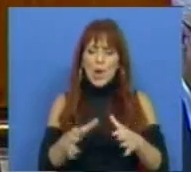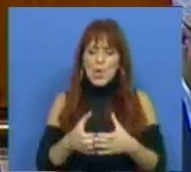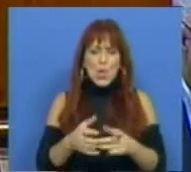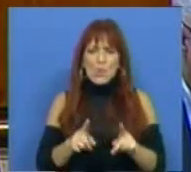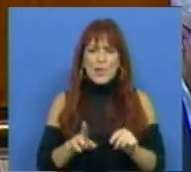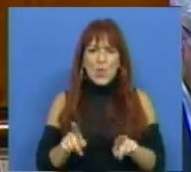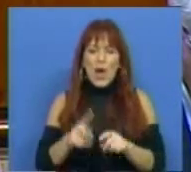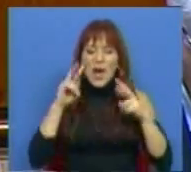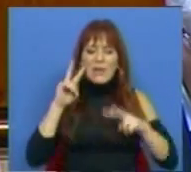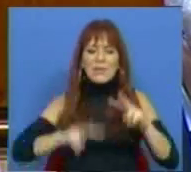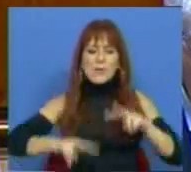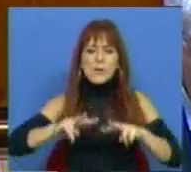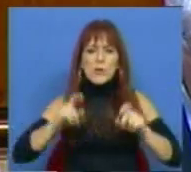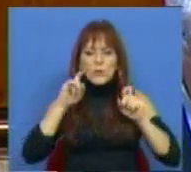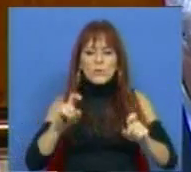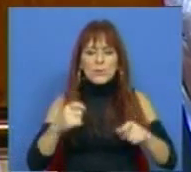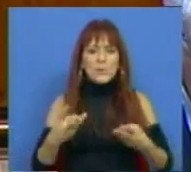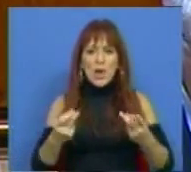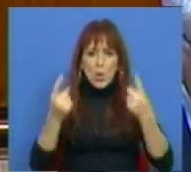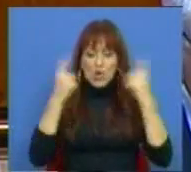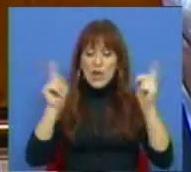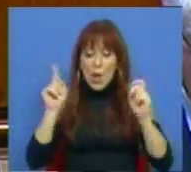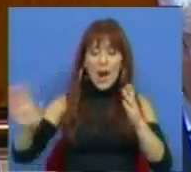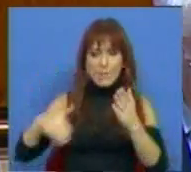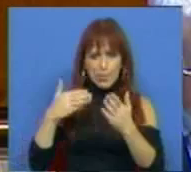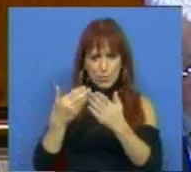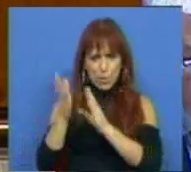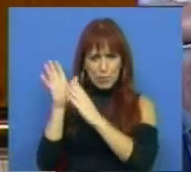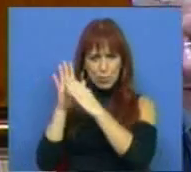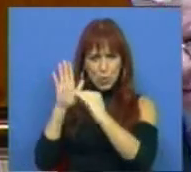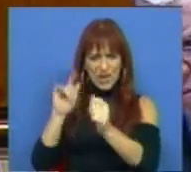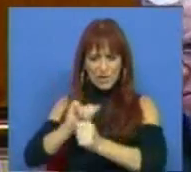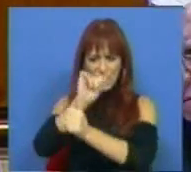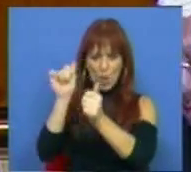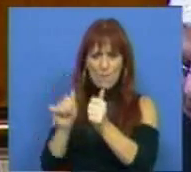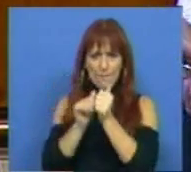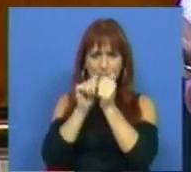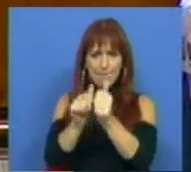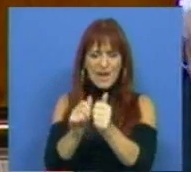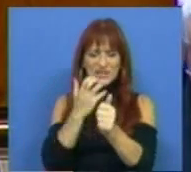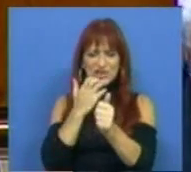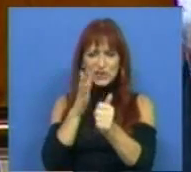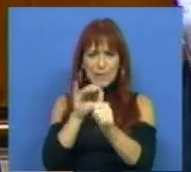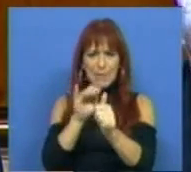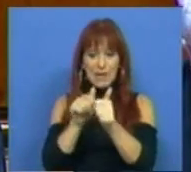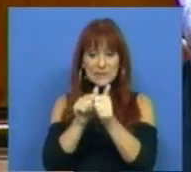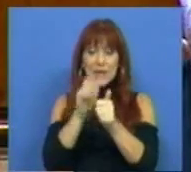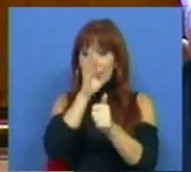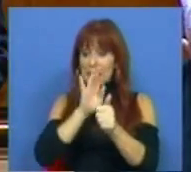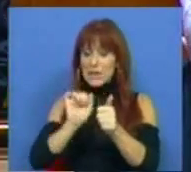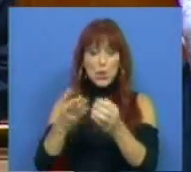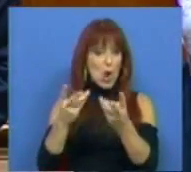grupo não é para fiscalizar as contas públicas, é para propor um modelo de acompanhamento mais rigoroso da